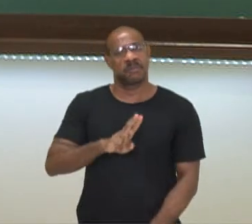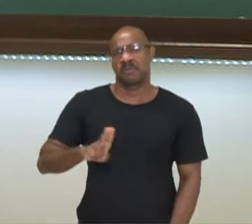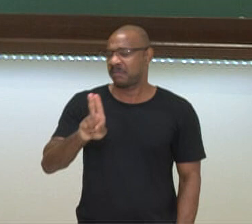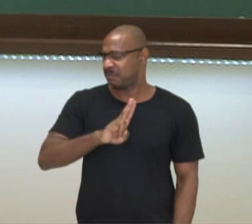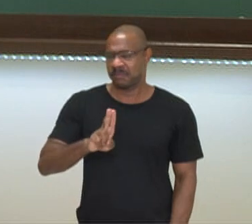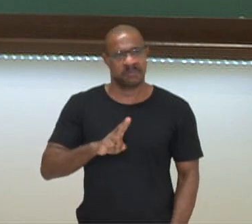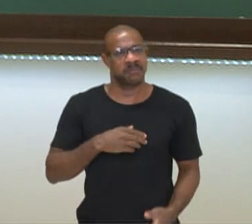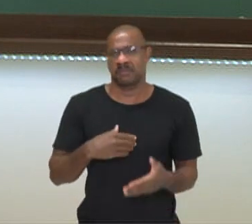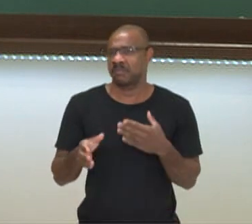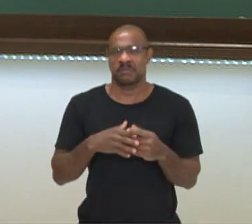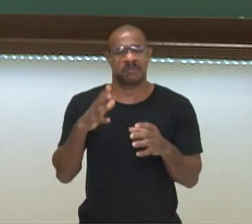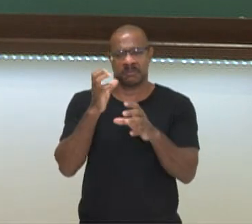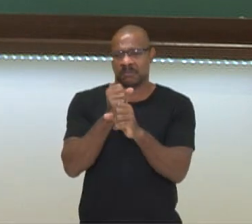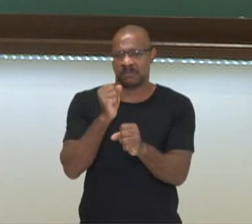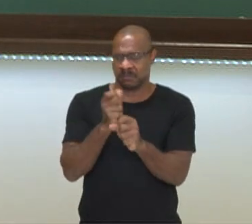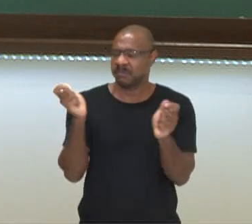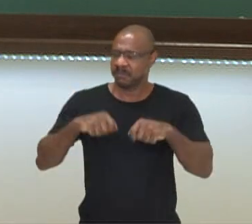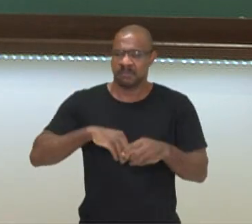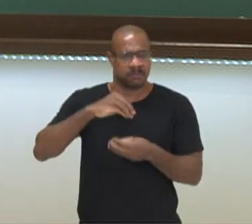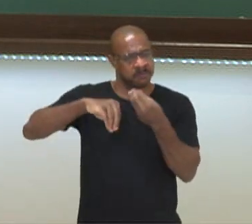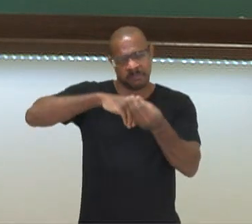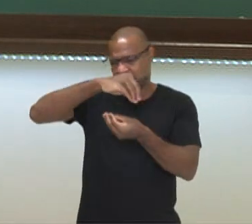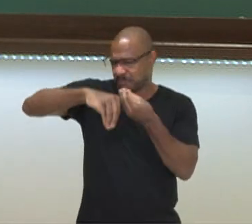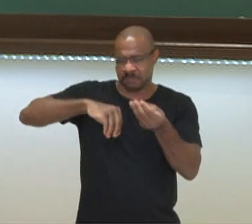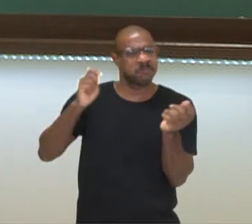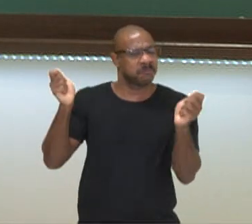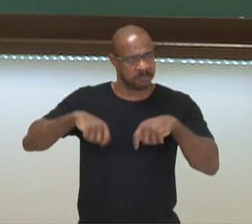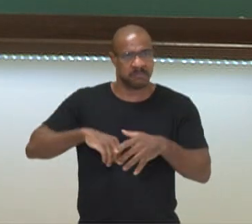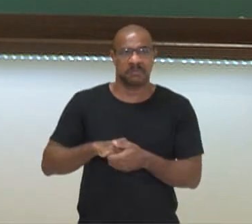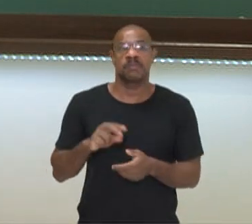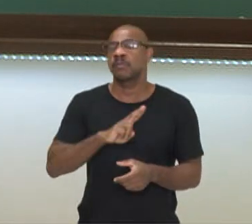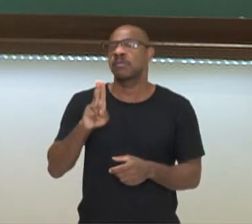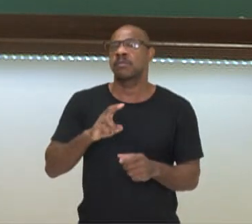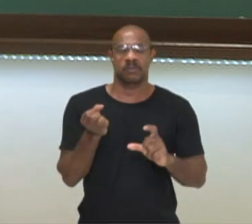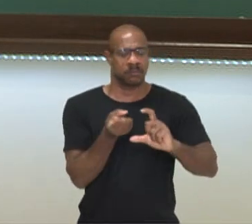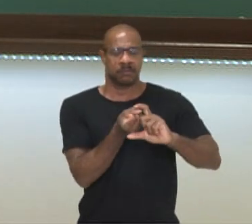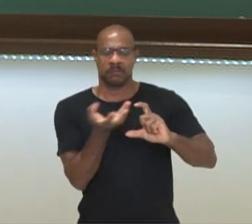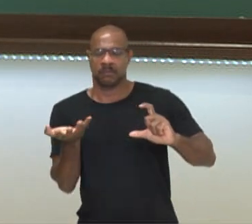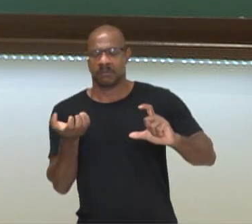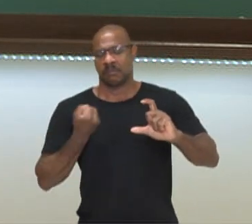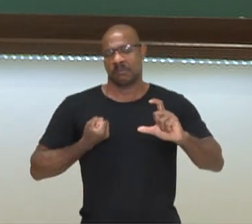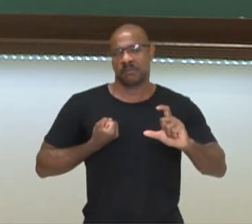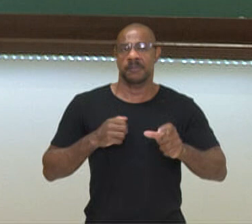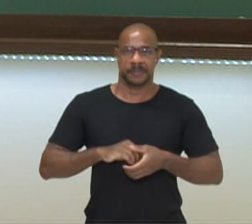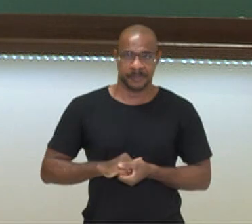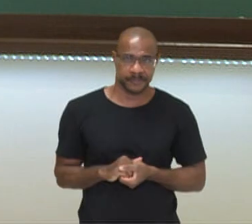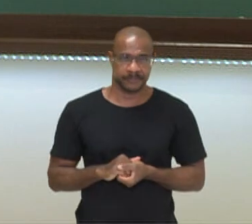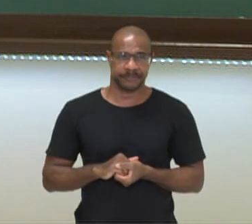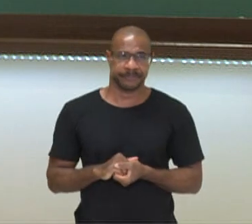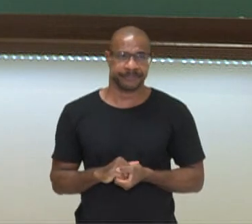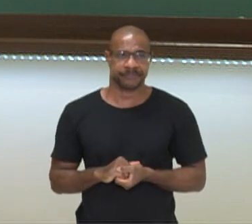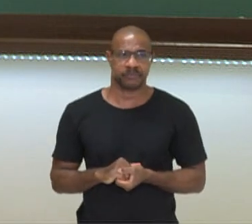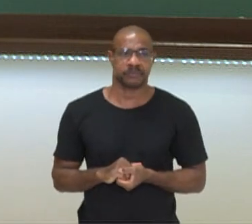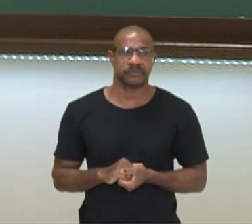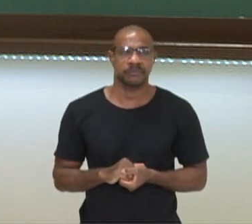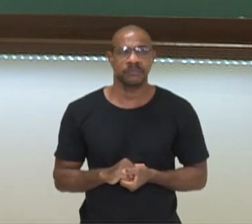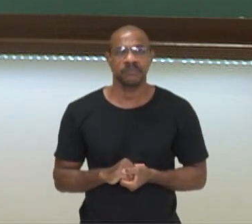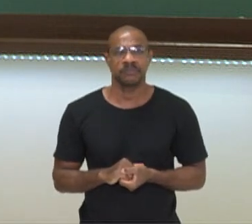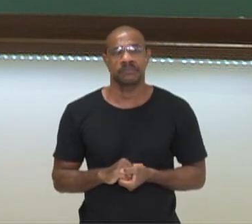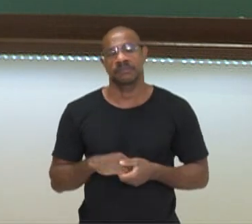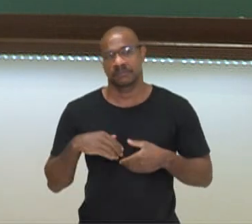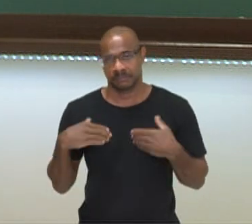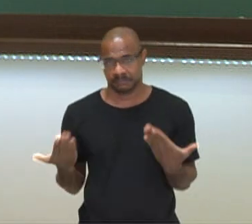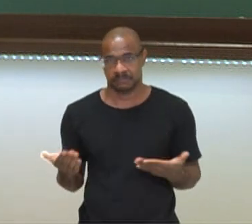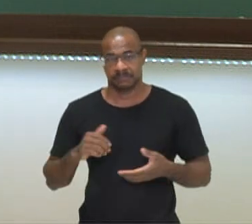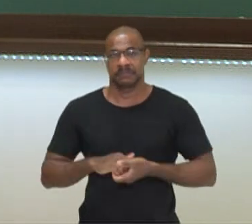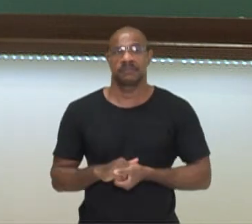todas as operações juntas e misturadas que elas são chamadas de expressões numéricas. Beleza? Muito bem.